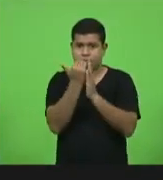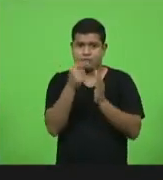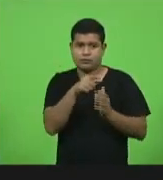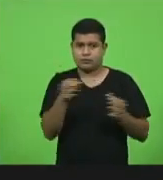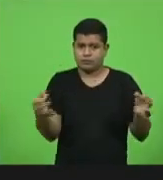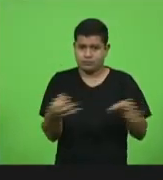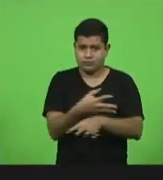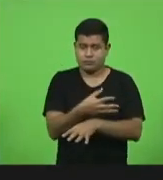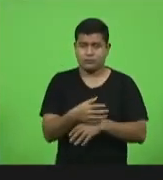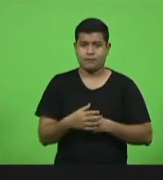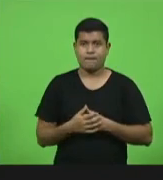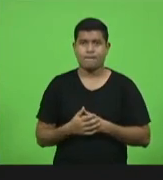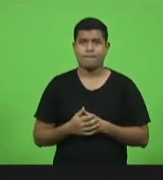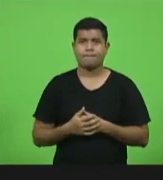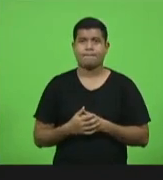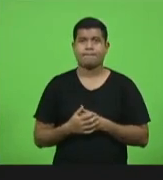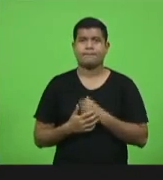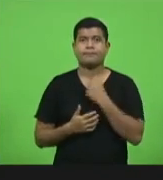Olha,